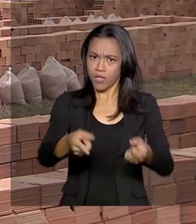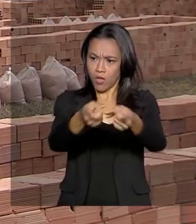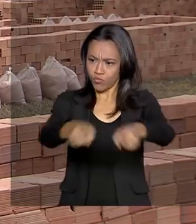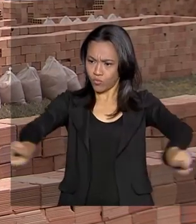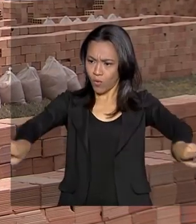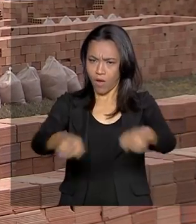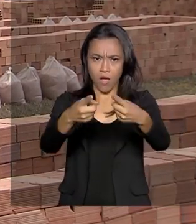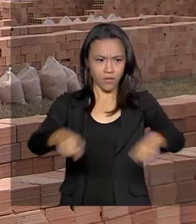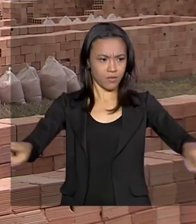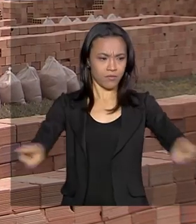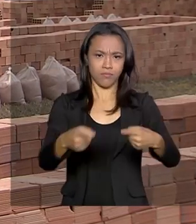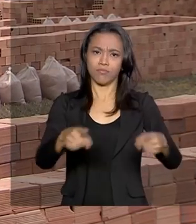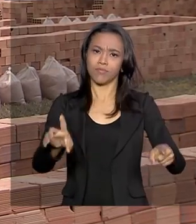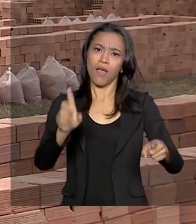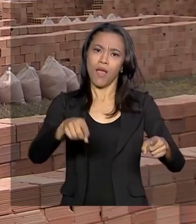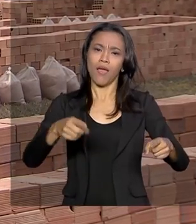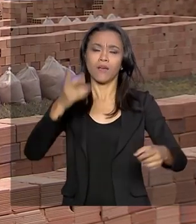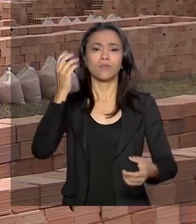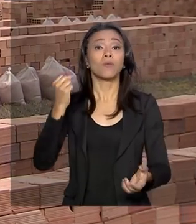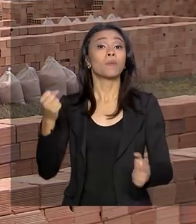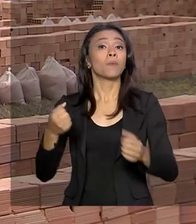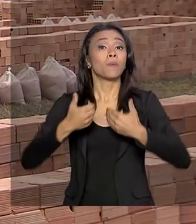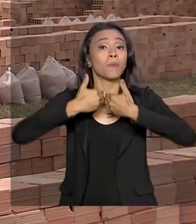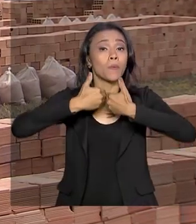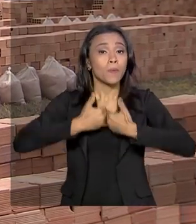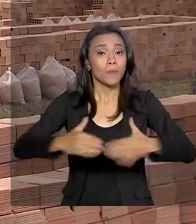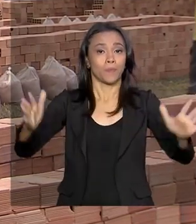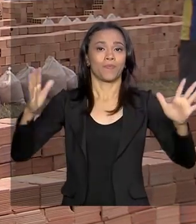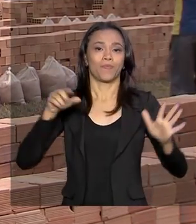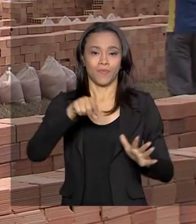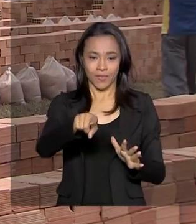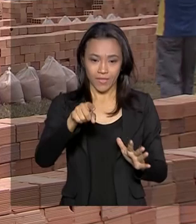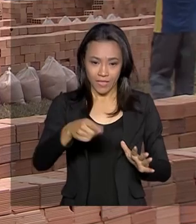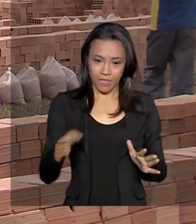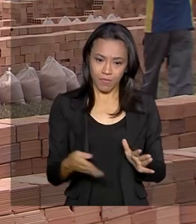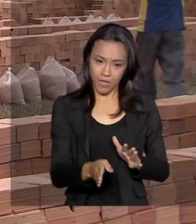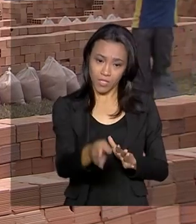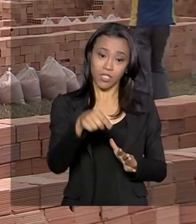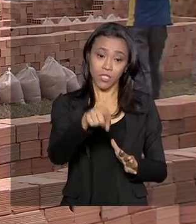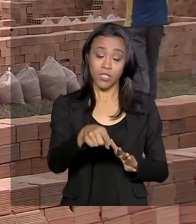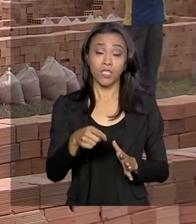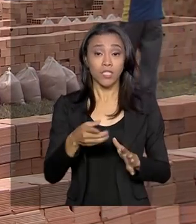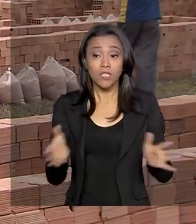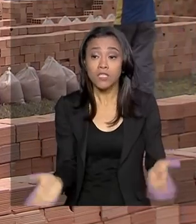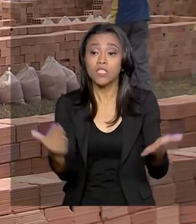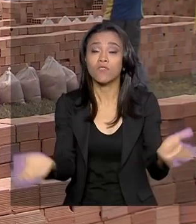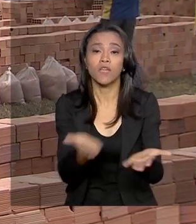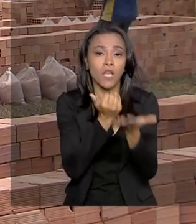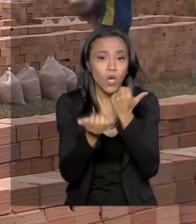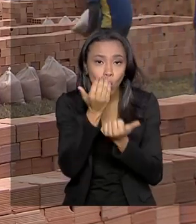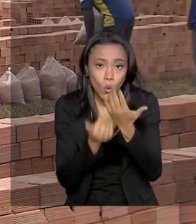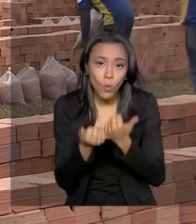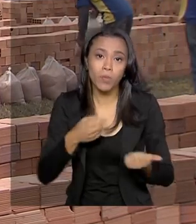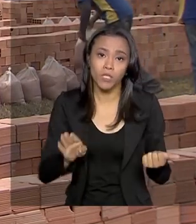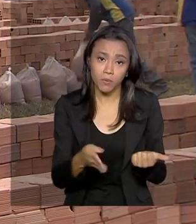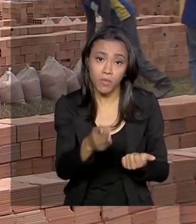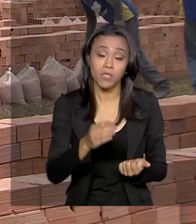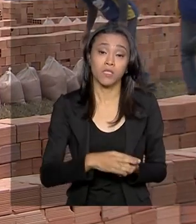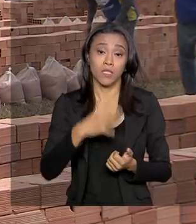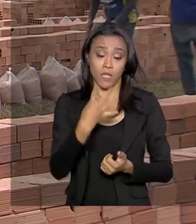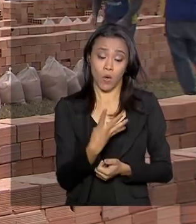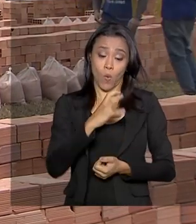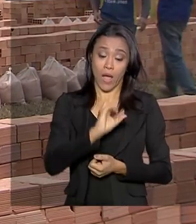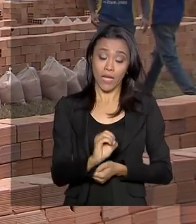ministérios marcam o lançamento do Festival do Tambaqui e chamam a atenção para o consumo e a produção de peixe. Quarenta